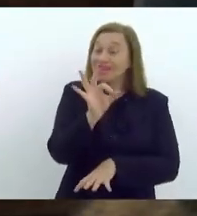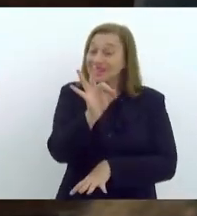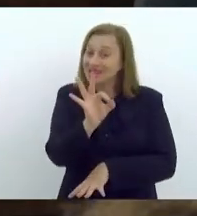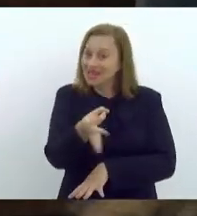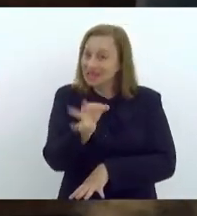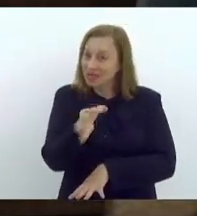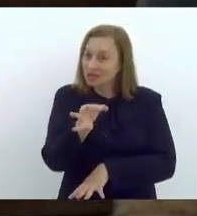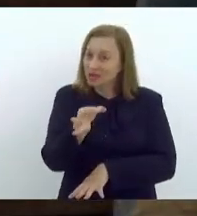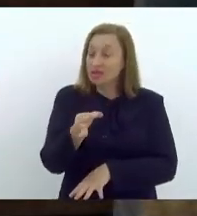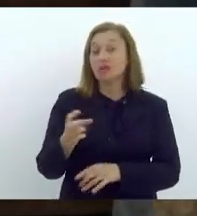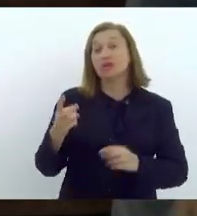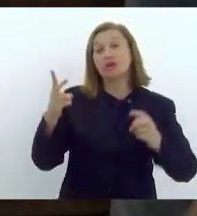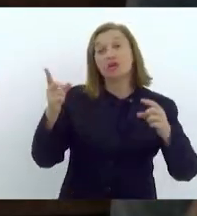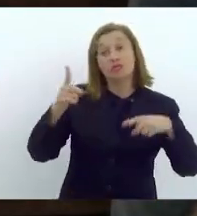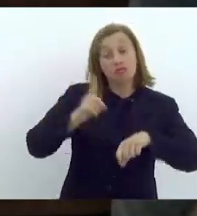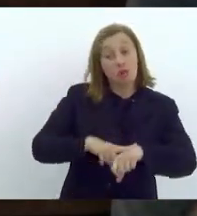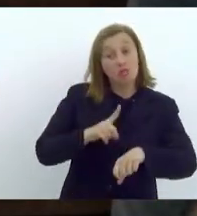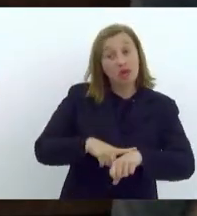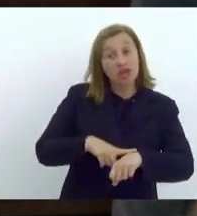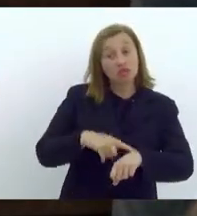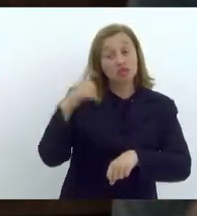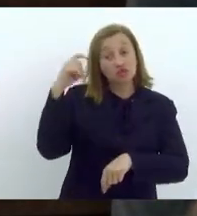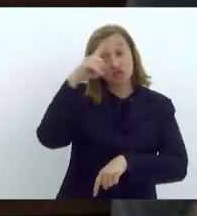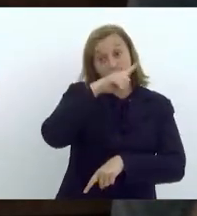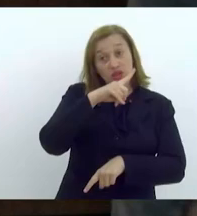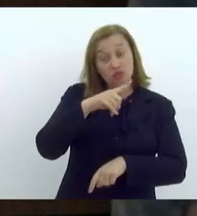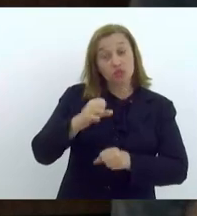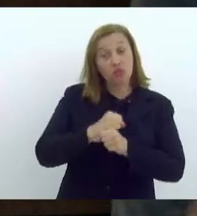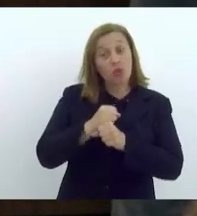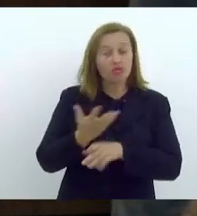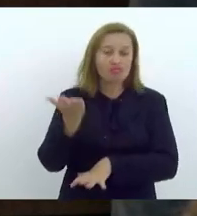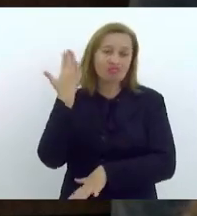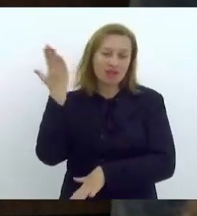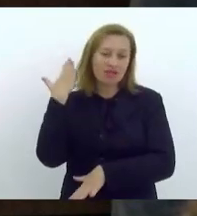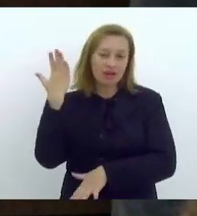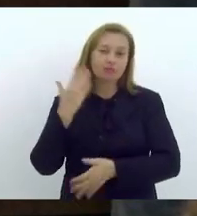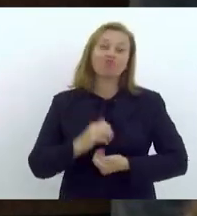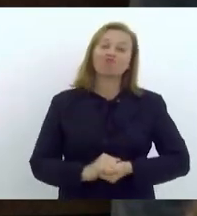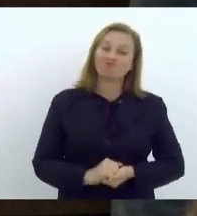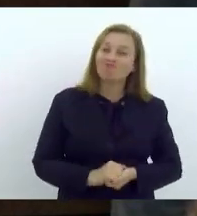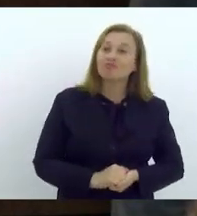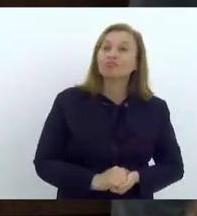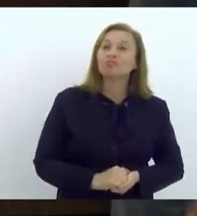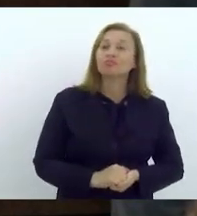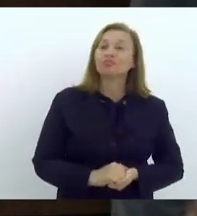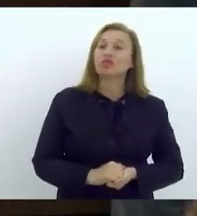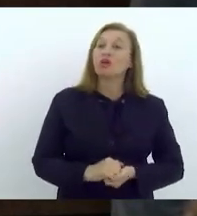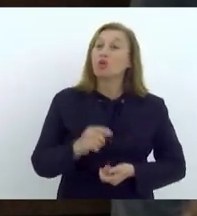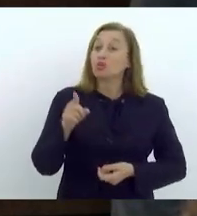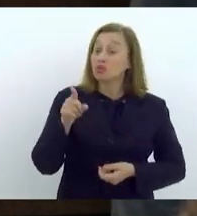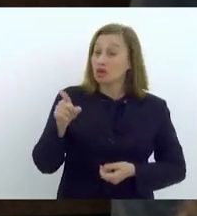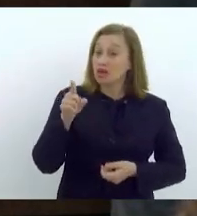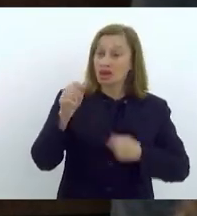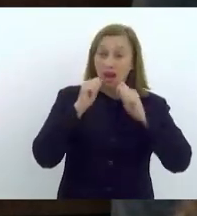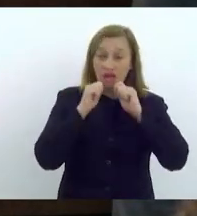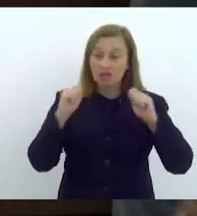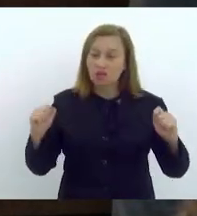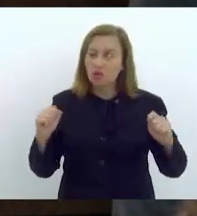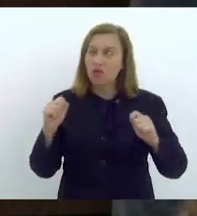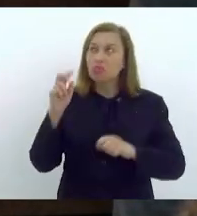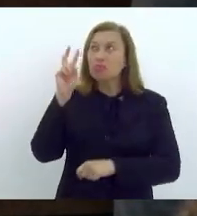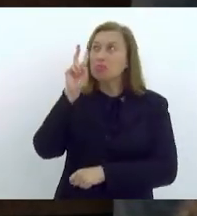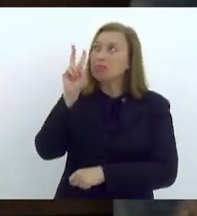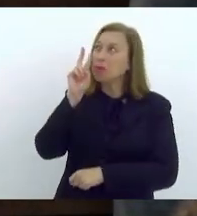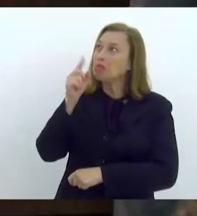polêmica na legislatura passada, quando ele assessorava, salvo erro de